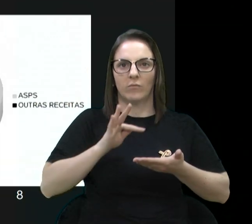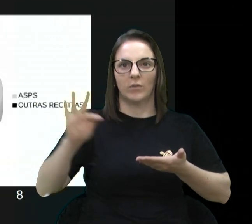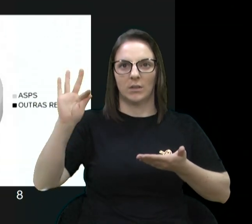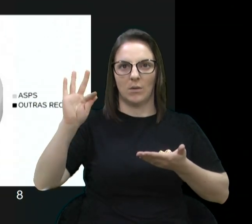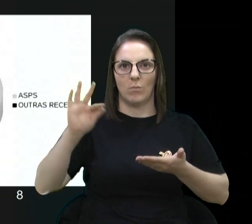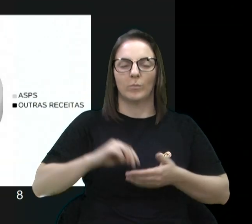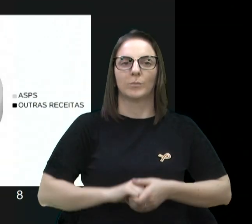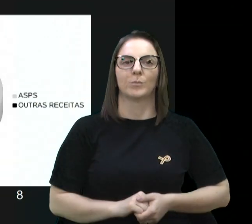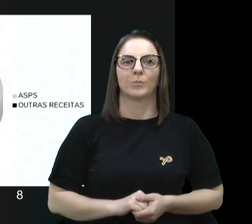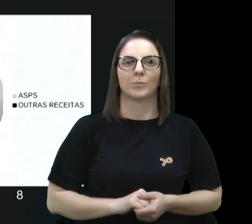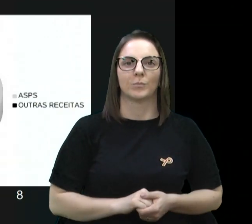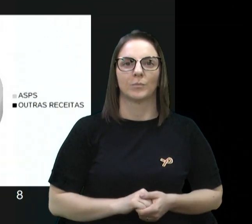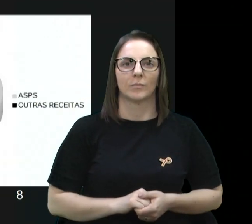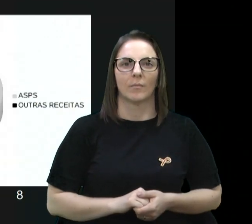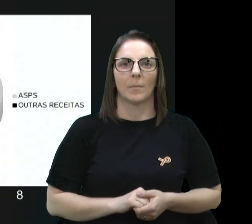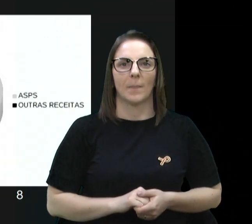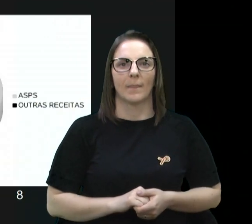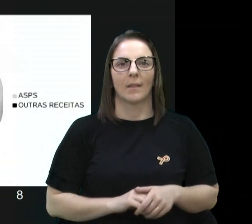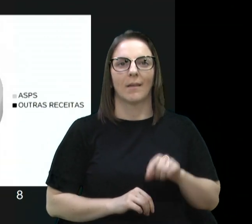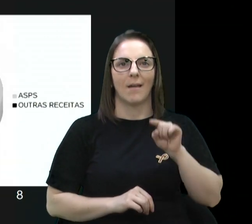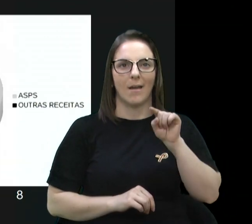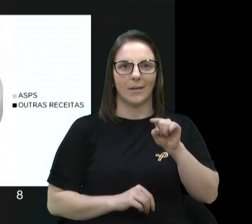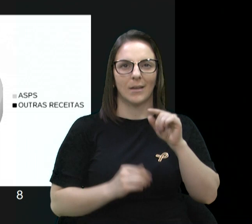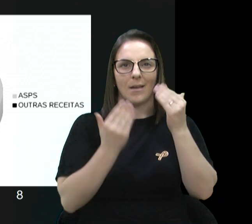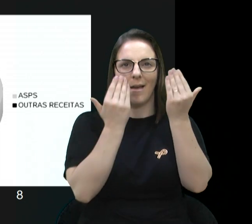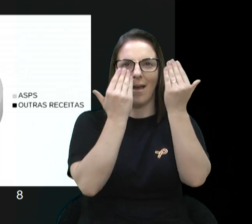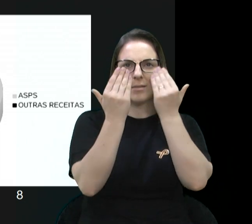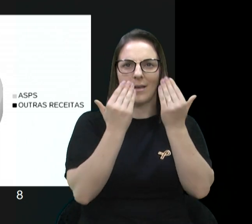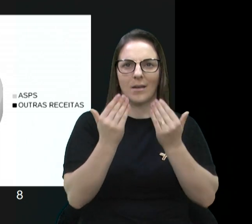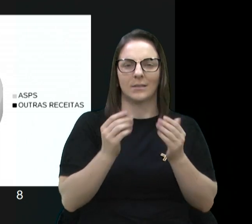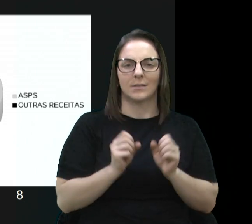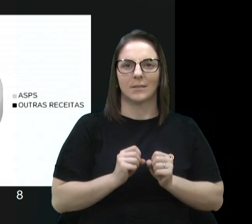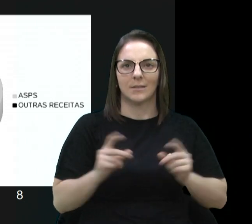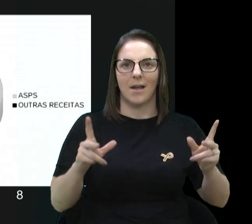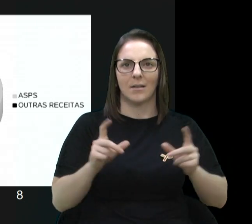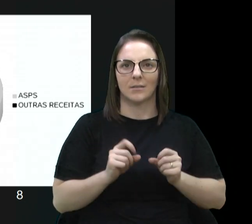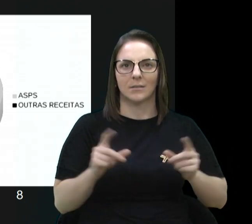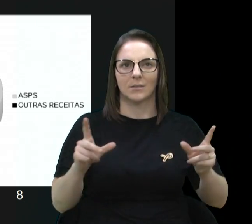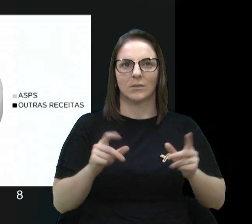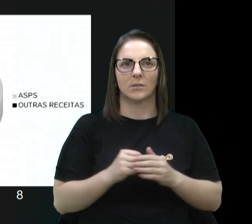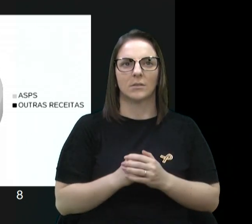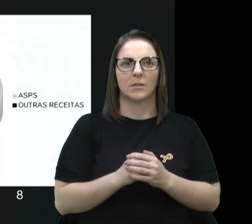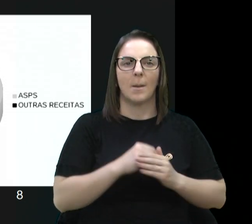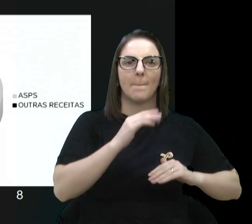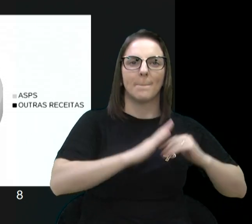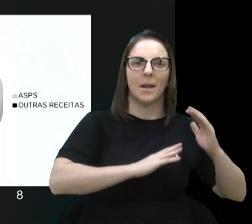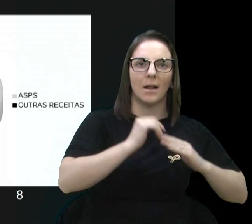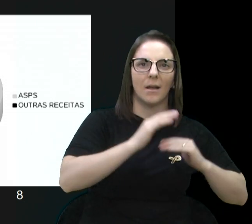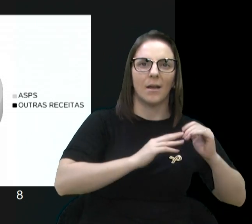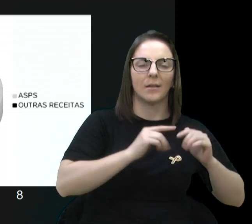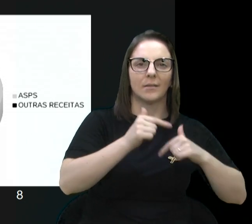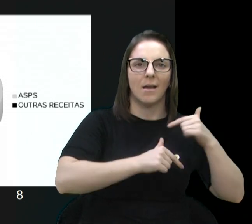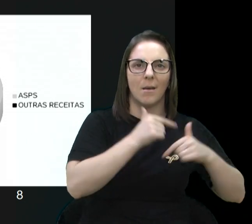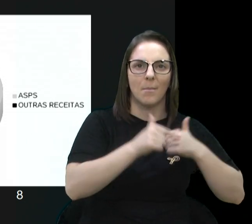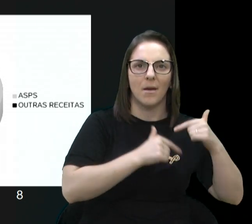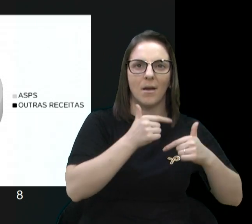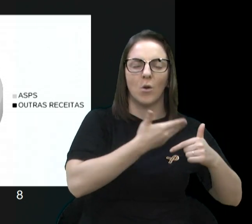Então, aqui a análise das despesas. Ações de serviços públicos de saúde.